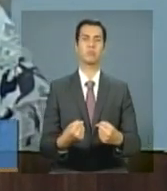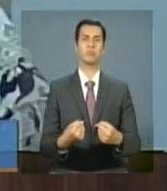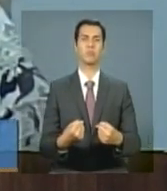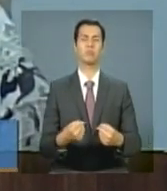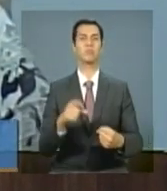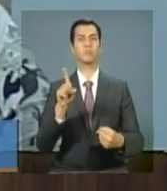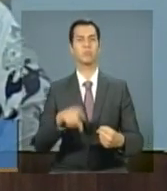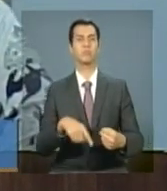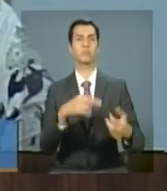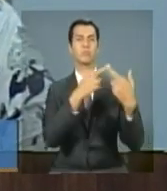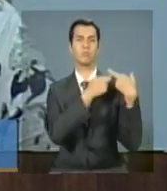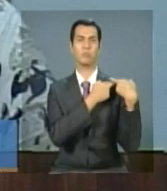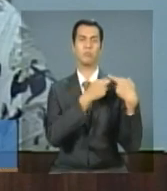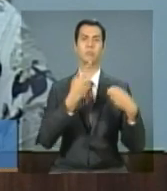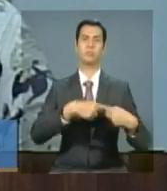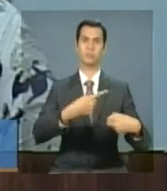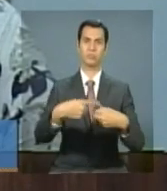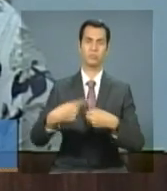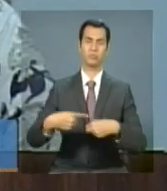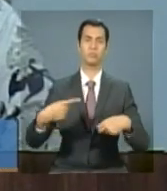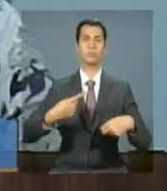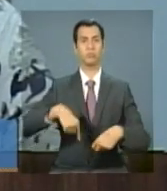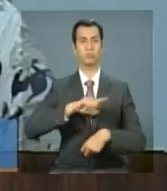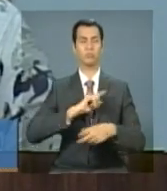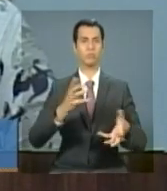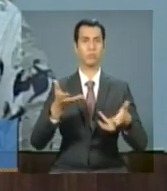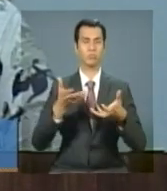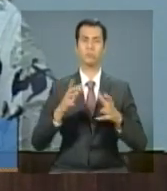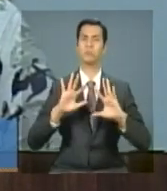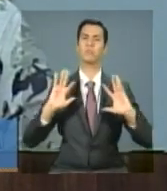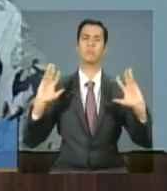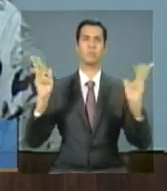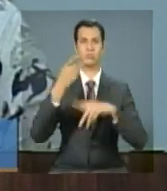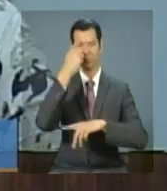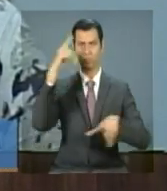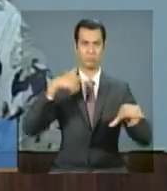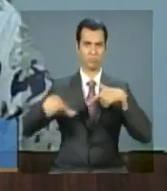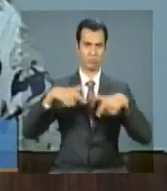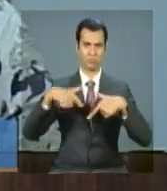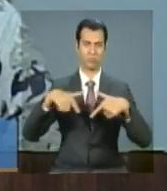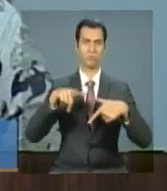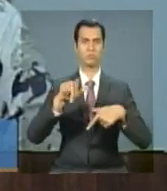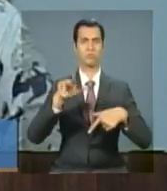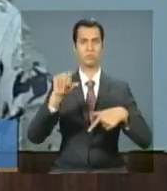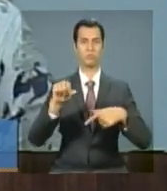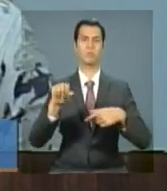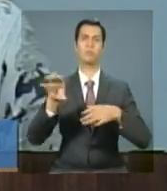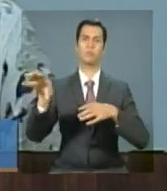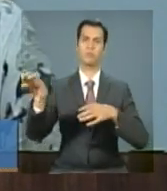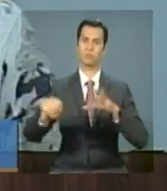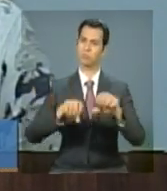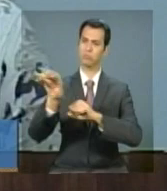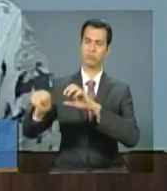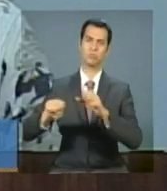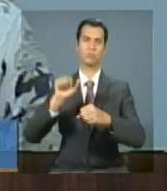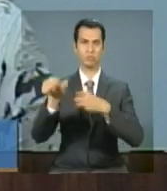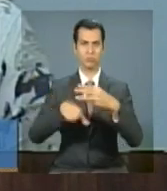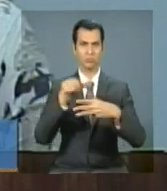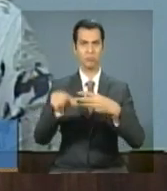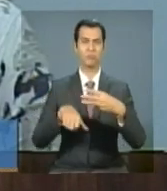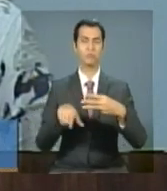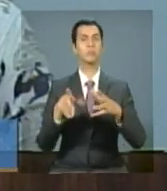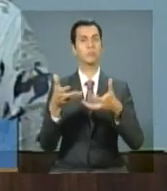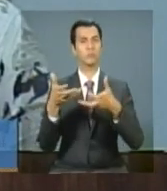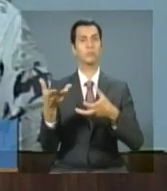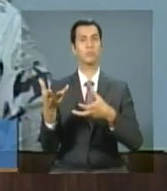papel dos municípios, garantindo que os catadores tenham toda uma qualificação e um cadastramento específico dentro do